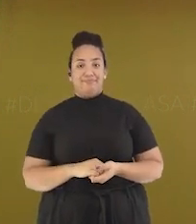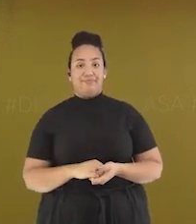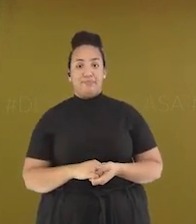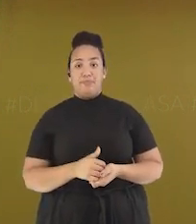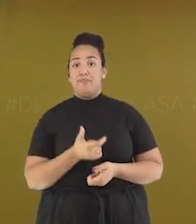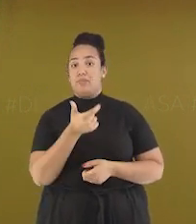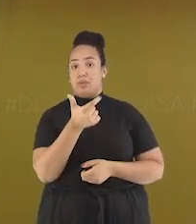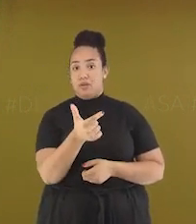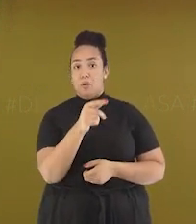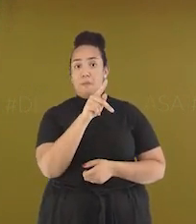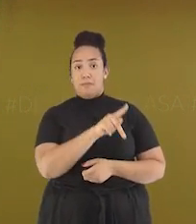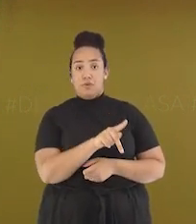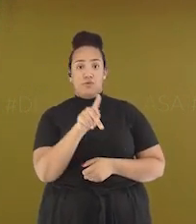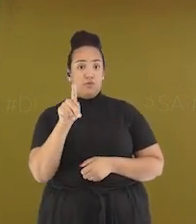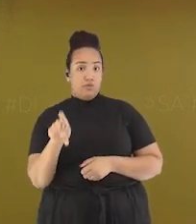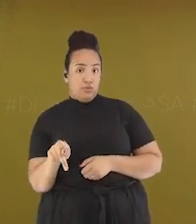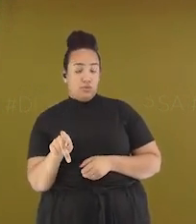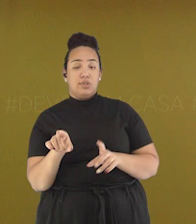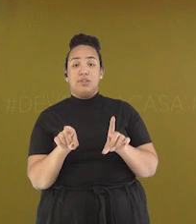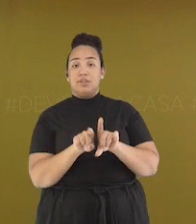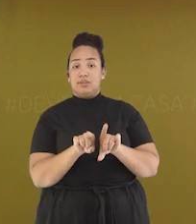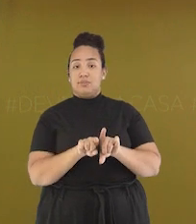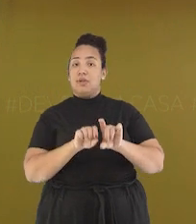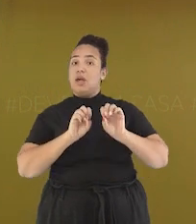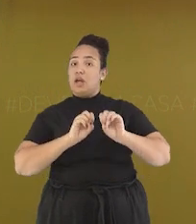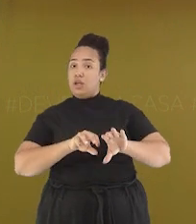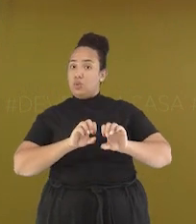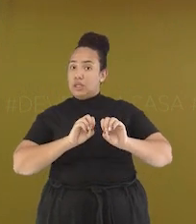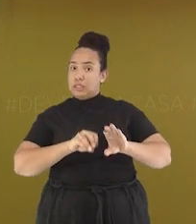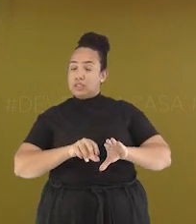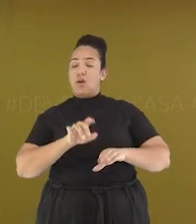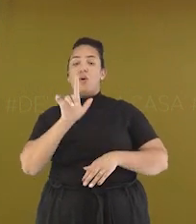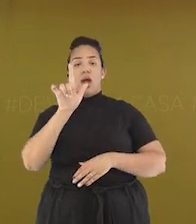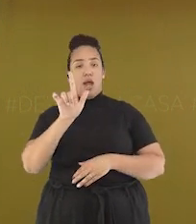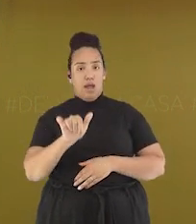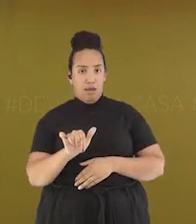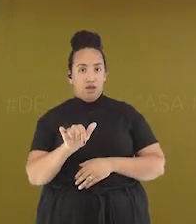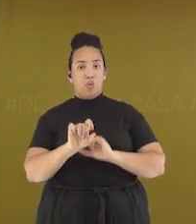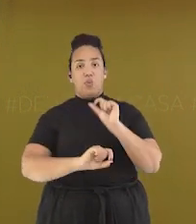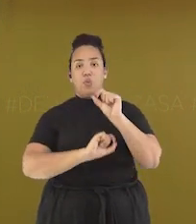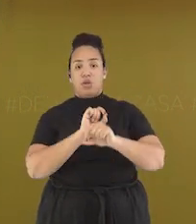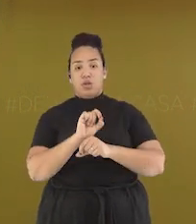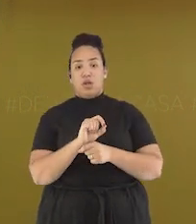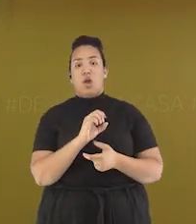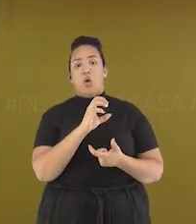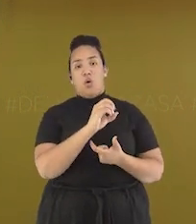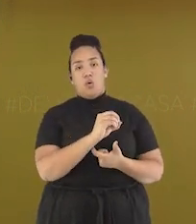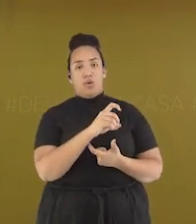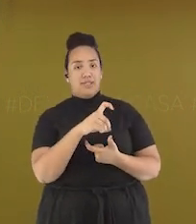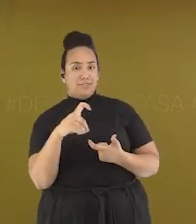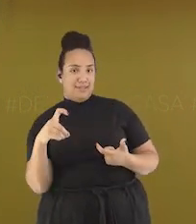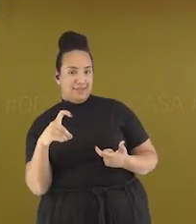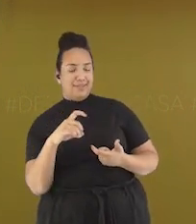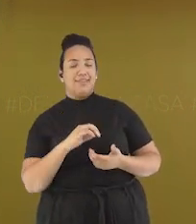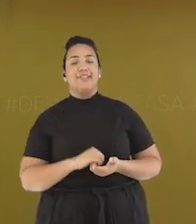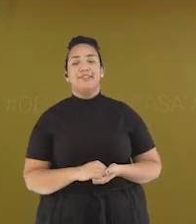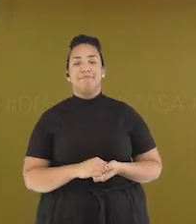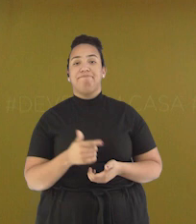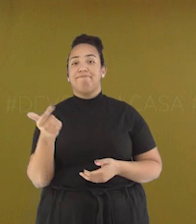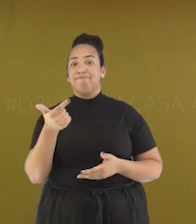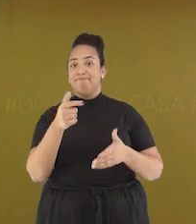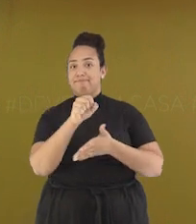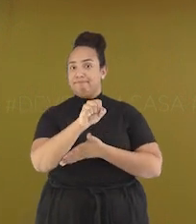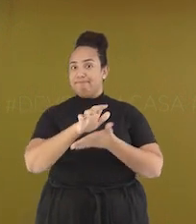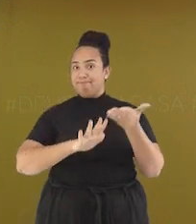professor e educação São palavras oxítonas Próxima